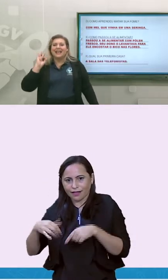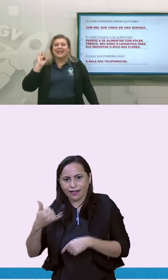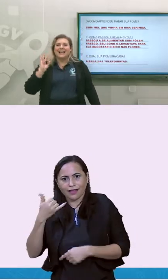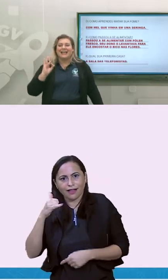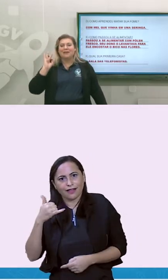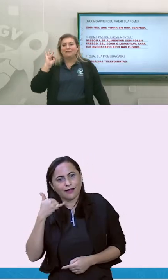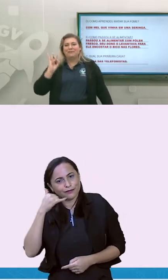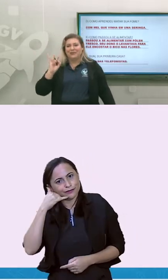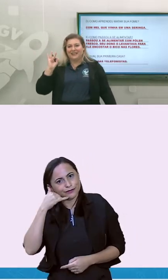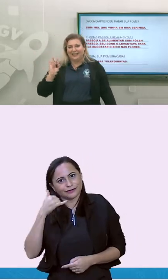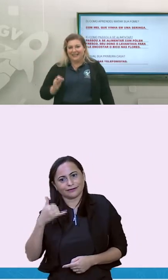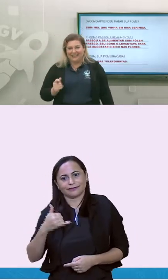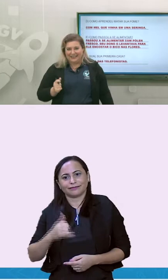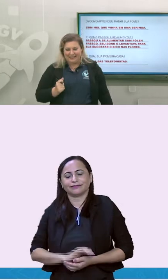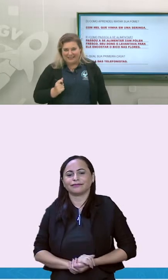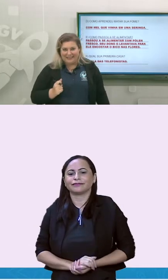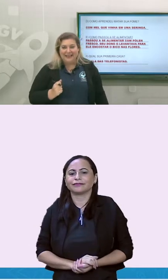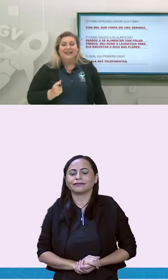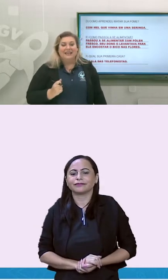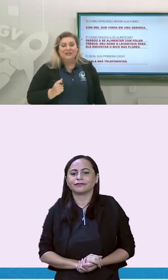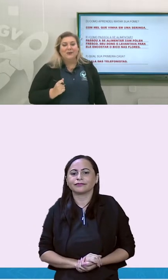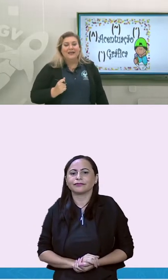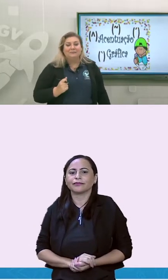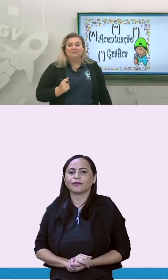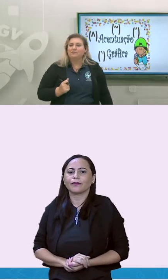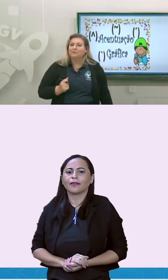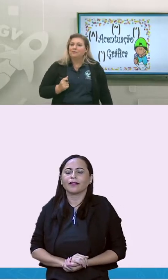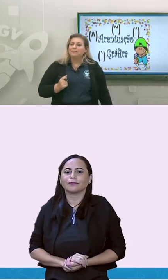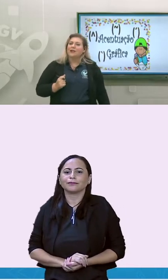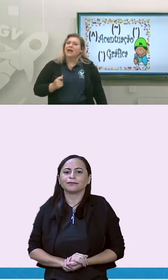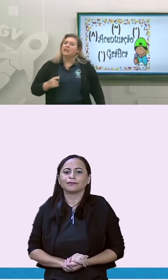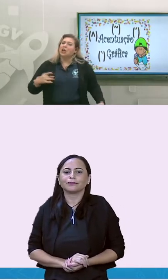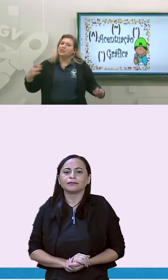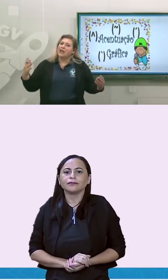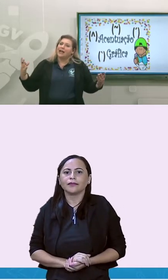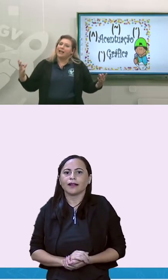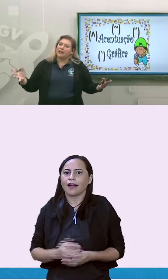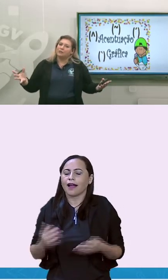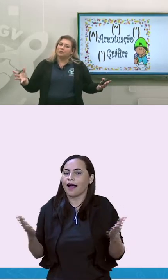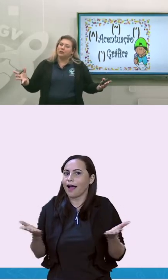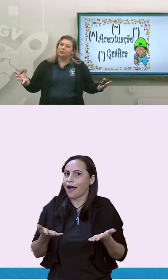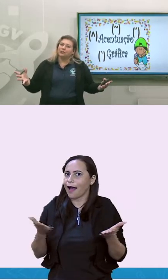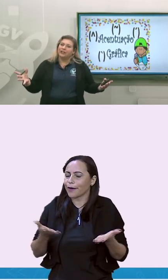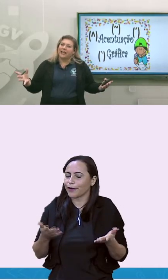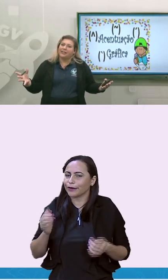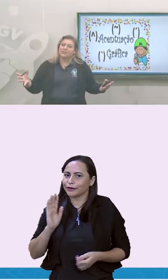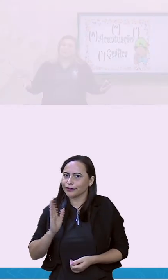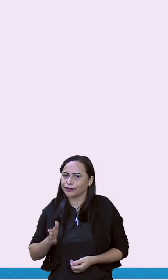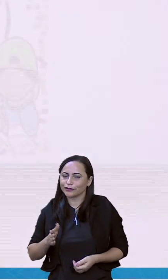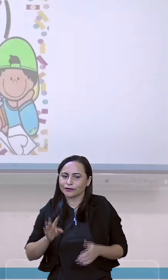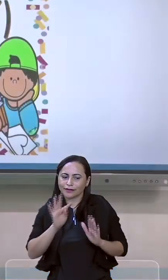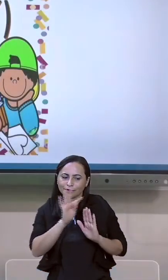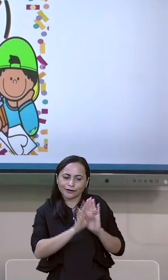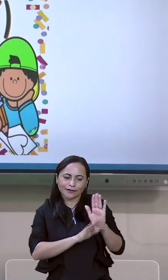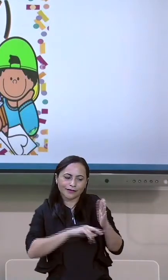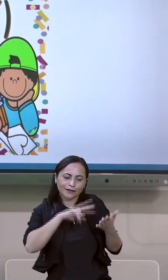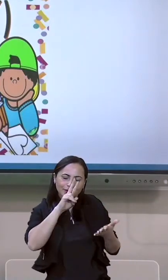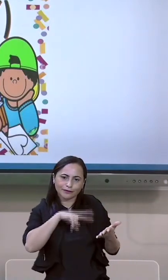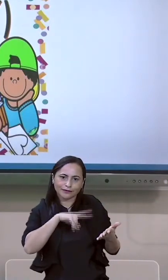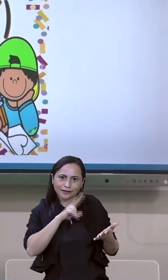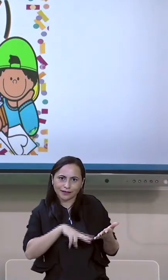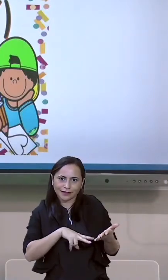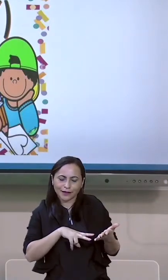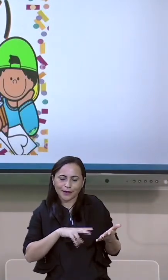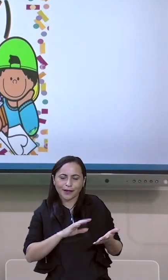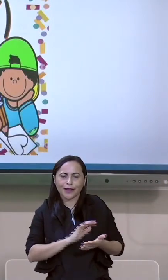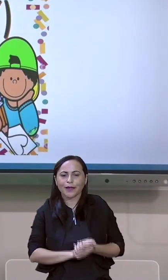telefonistas. Isso aí. Nós já lemos o nosso texto, já fizemos a